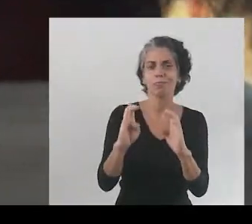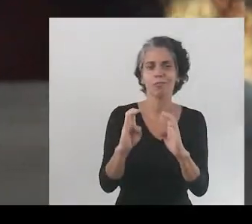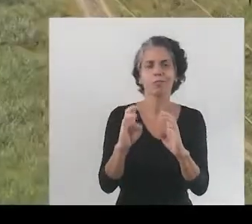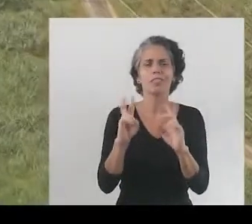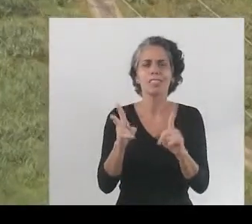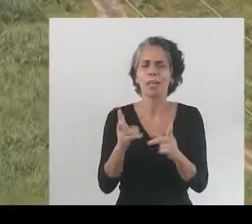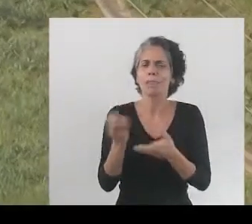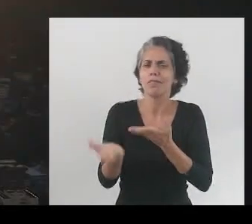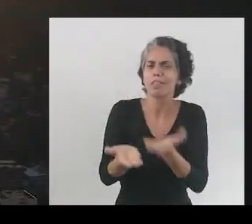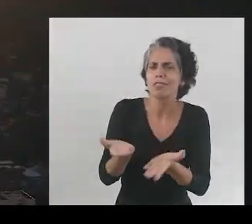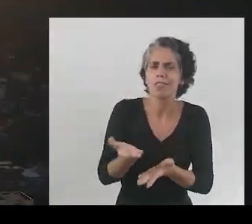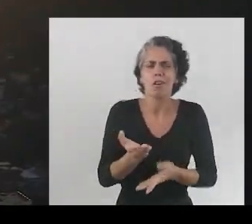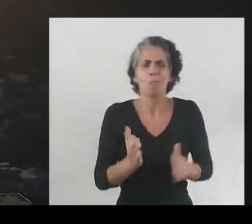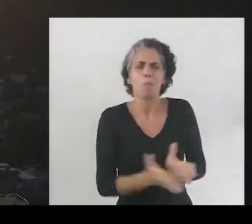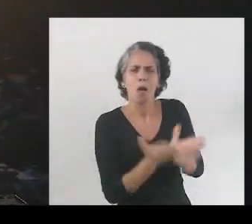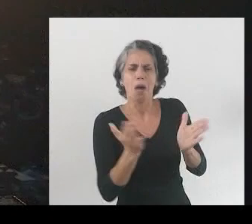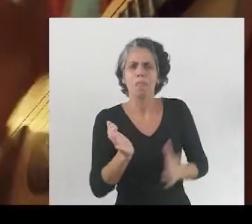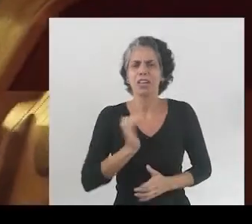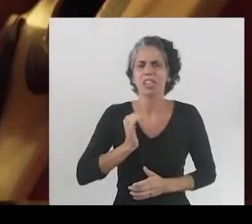Cidade do coração.